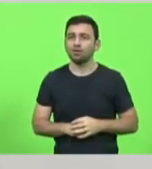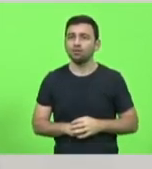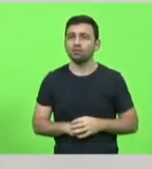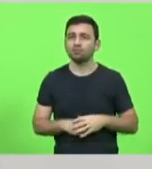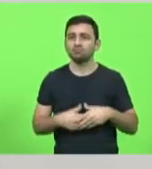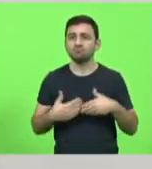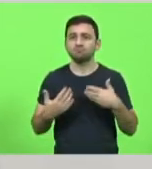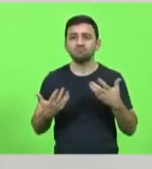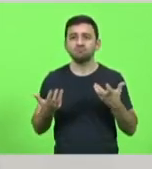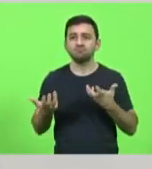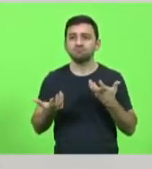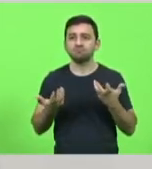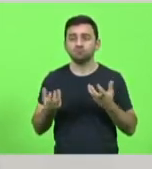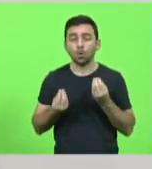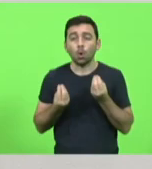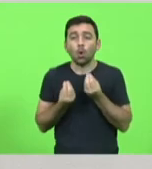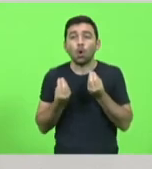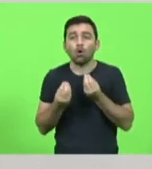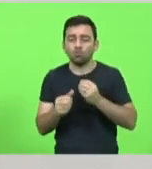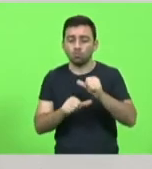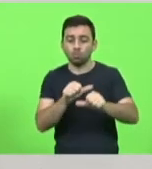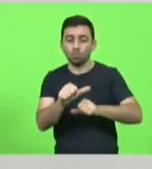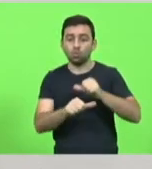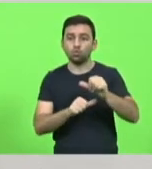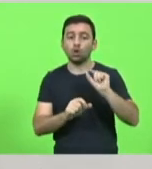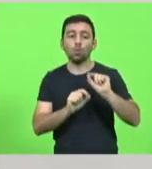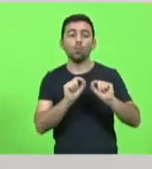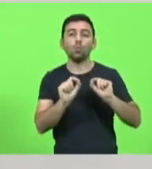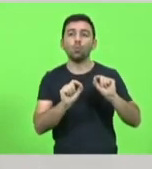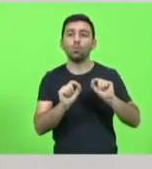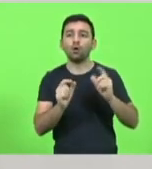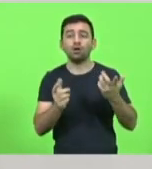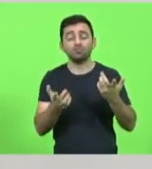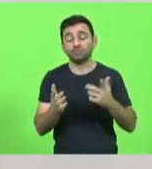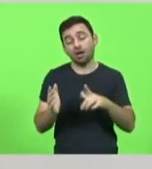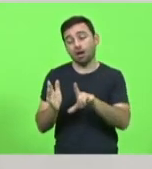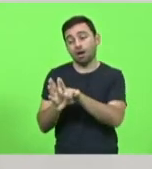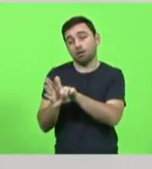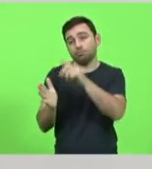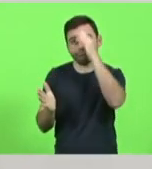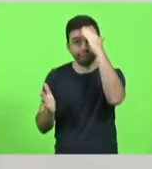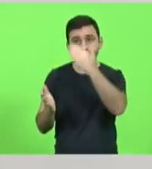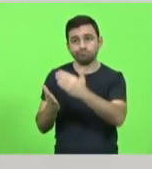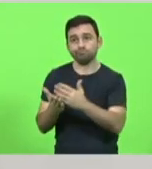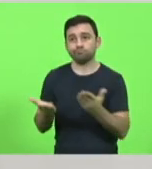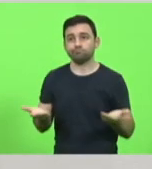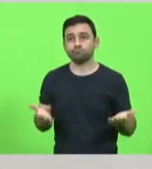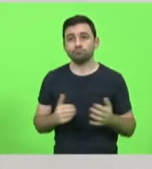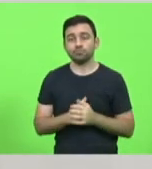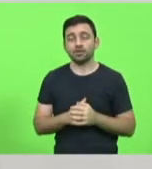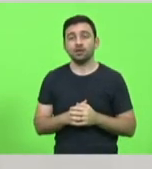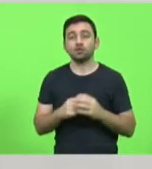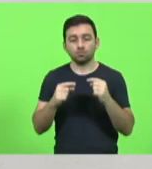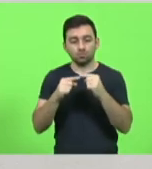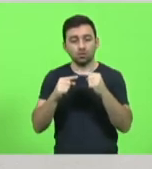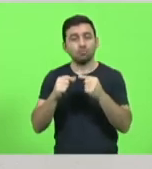vai se alterar é o que a lei permitir. Até baseada na lei federal,